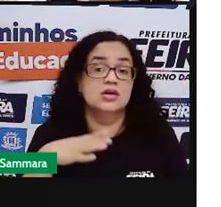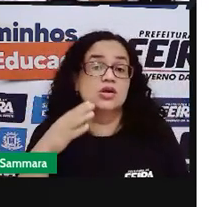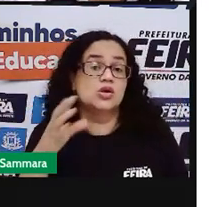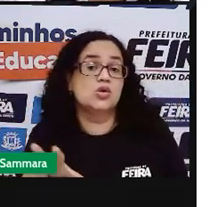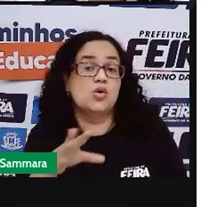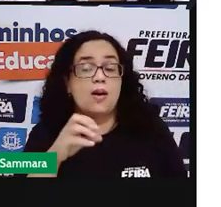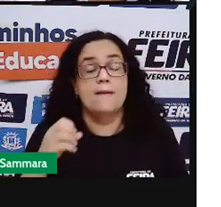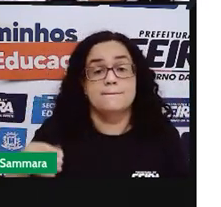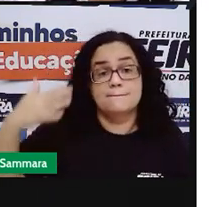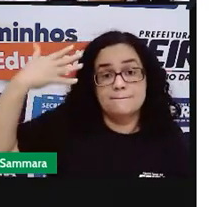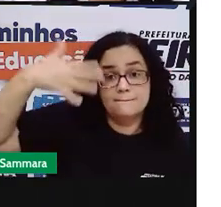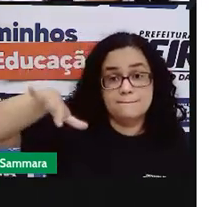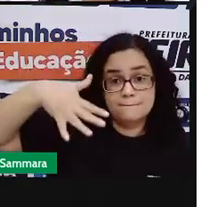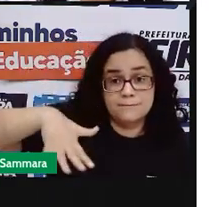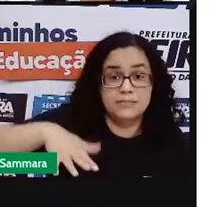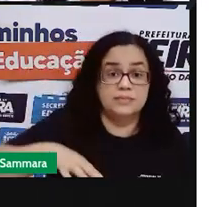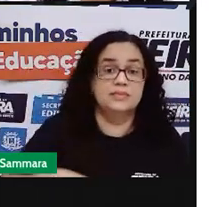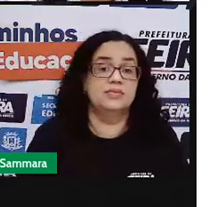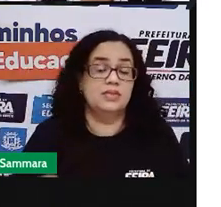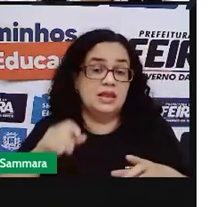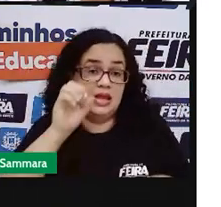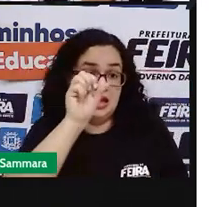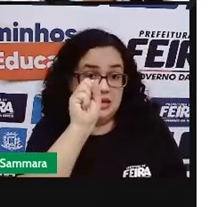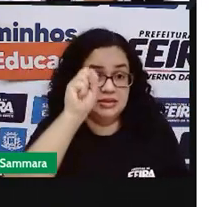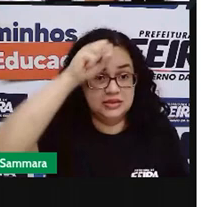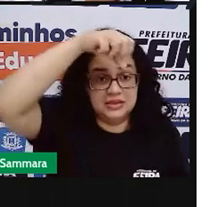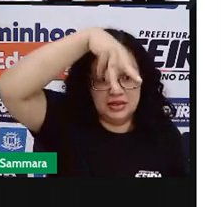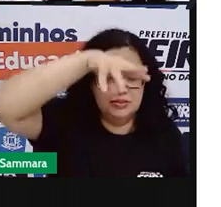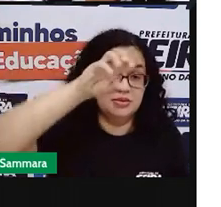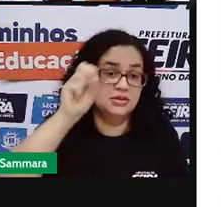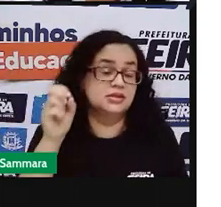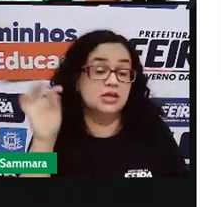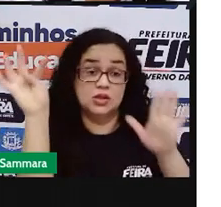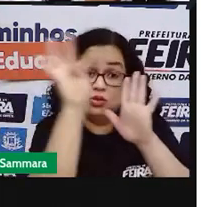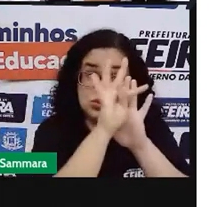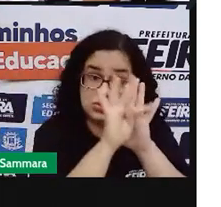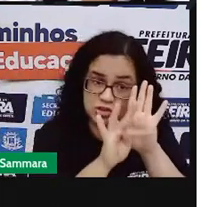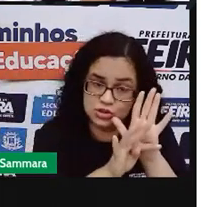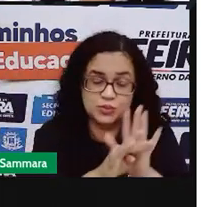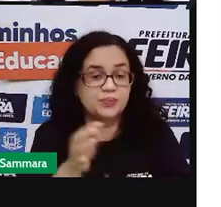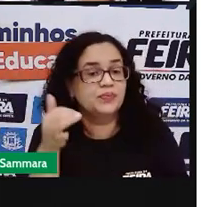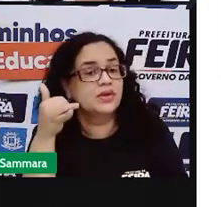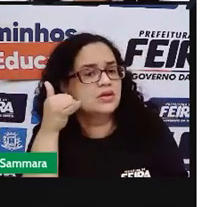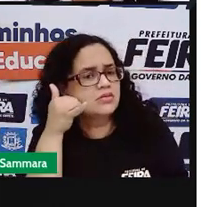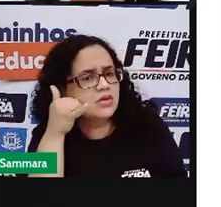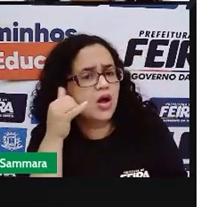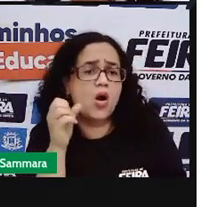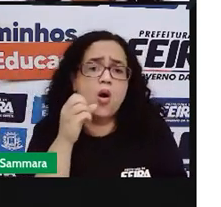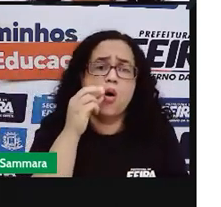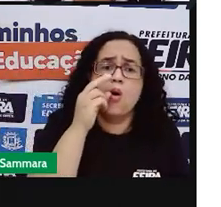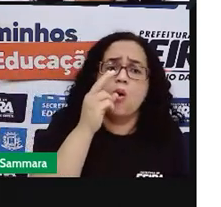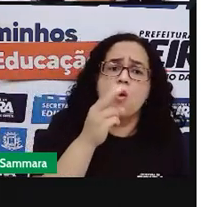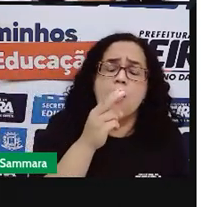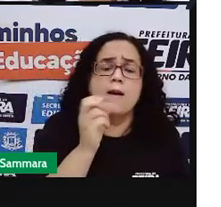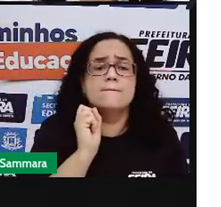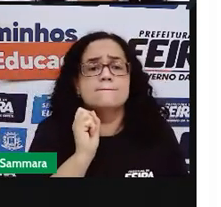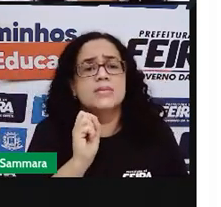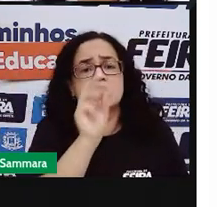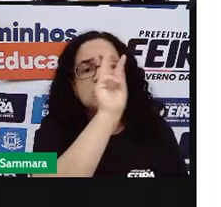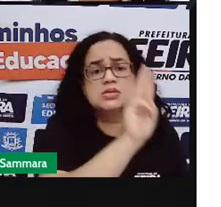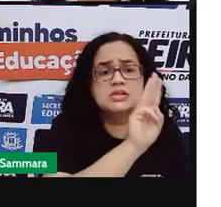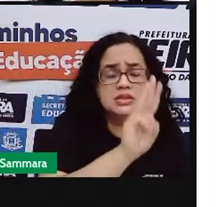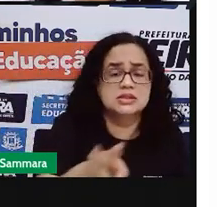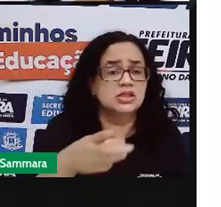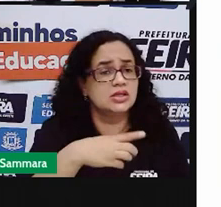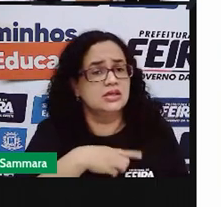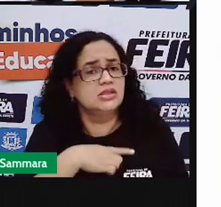código promocional da embalagem por SMS, aquela mensagem de texto de celular. Ou pelo site, que concorre a